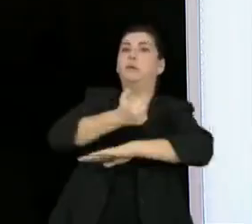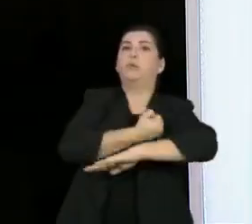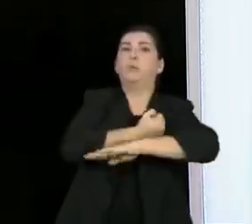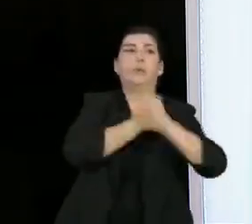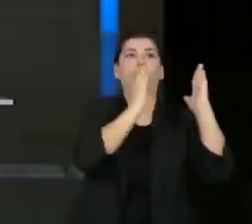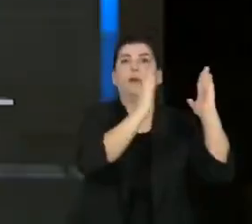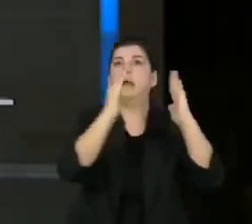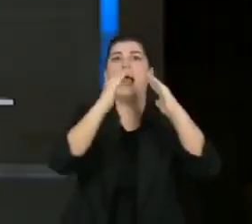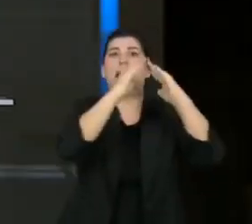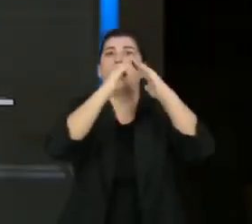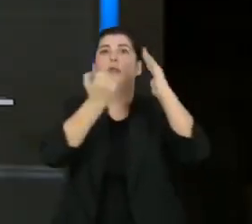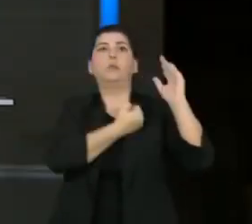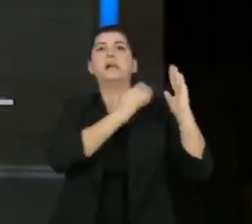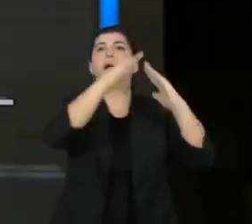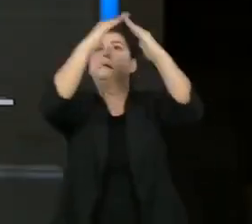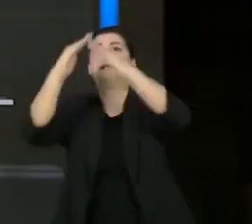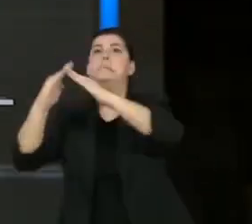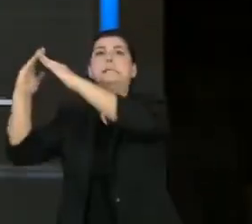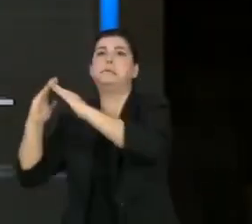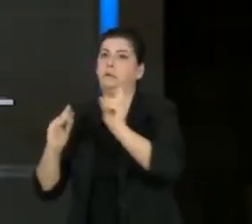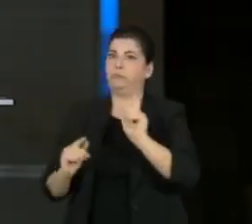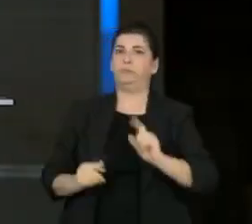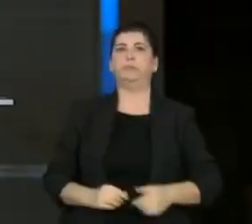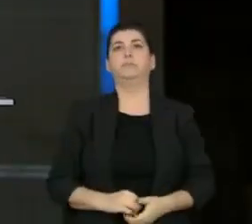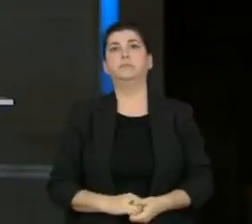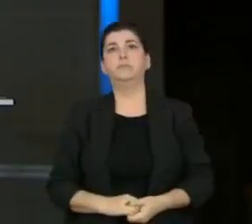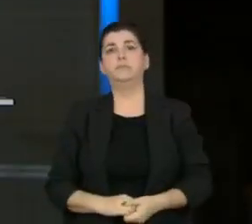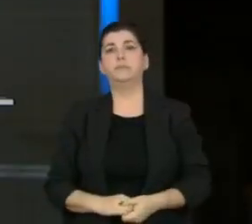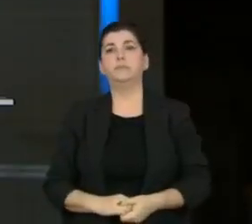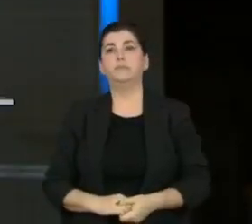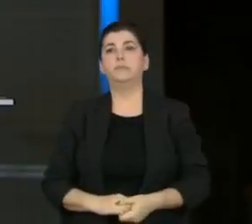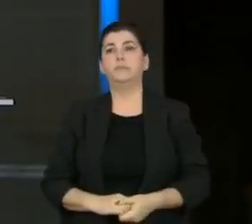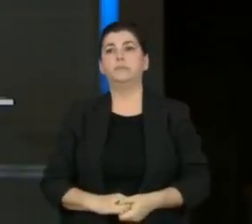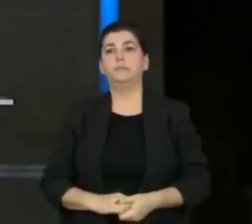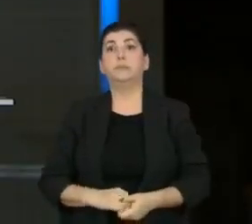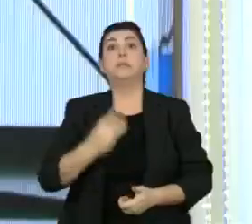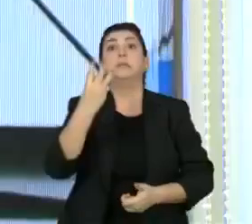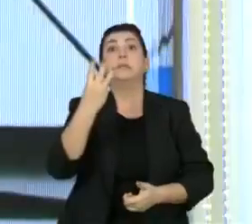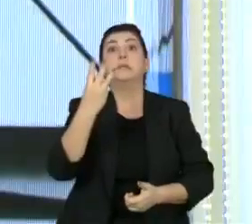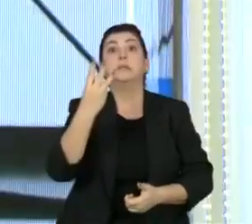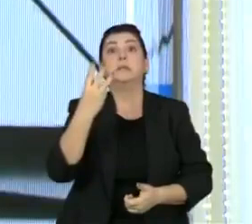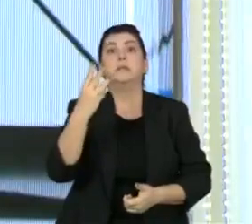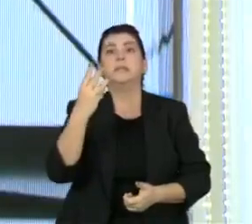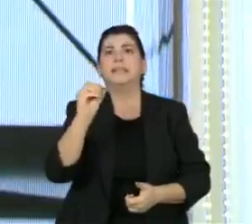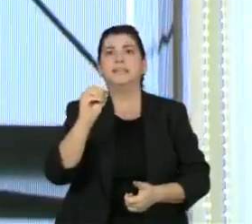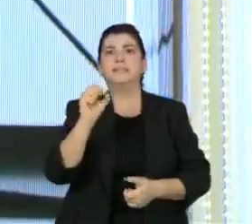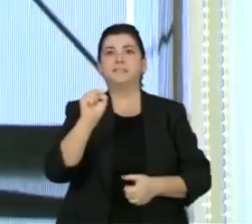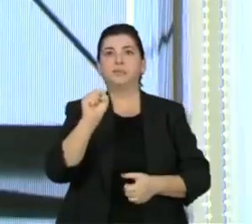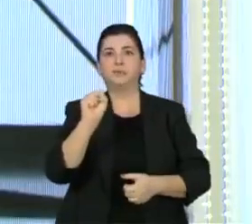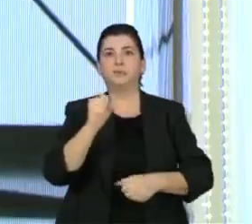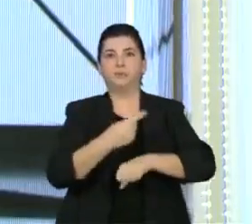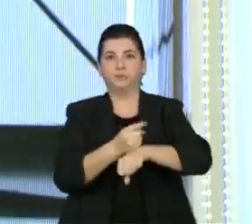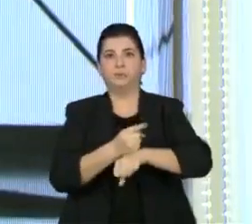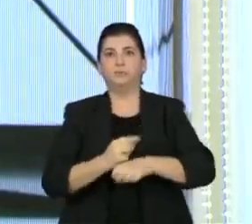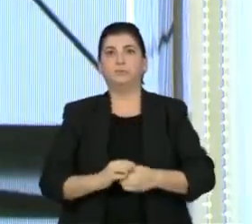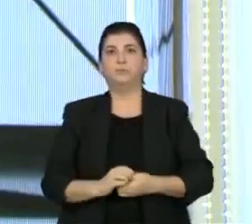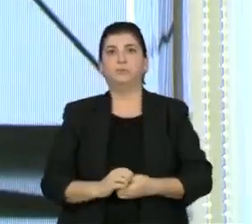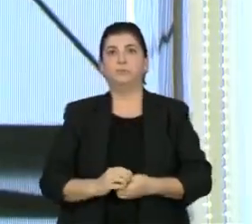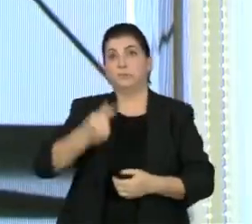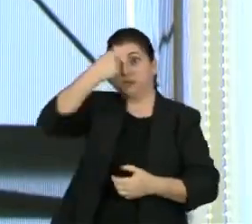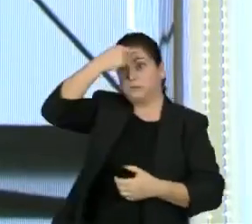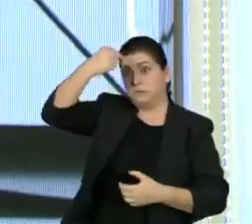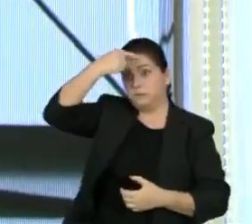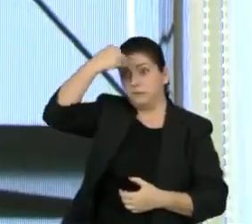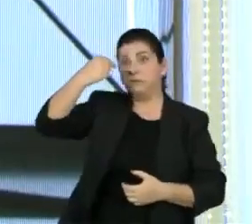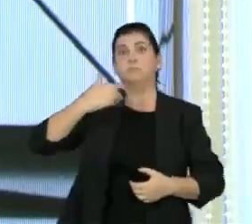como a nossa. Candidato Russomano, 30 segundos para a sua réplica, por favor. Eu estive nos últimos dias, André, em